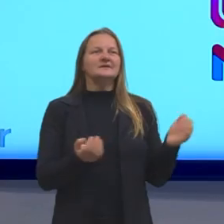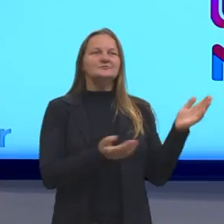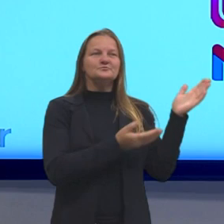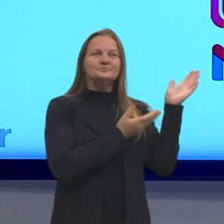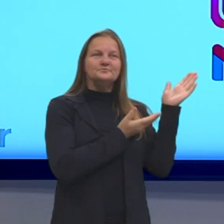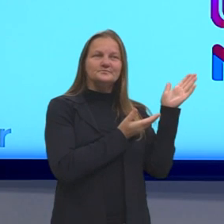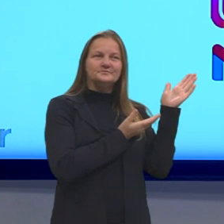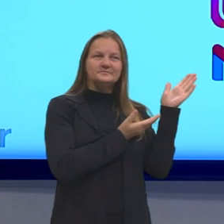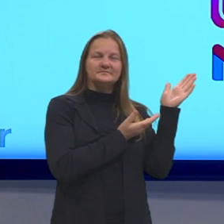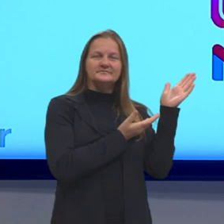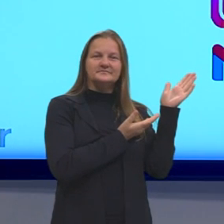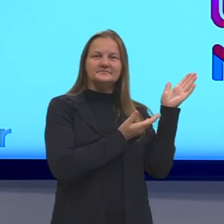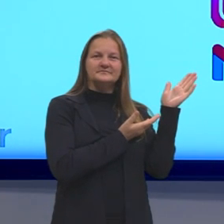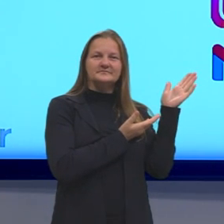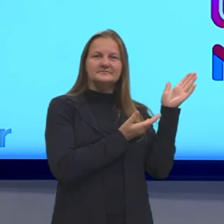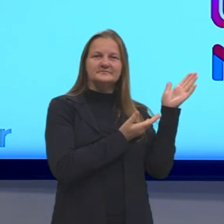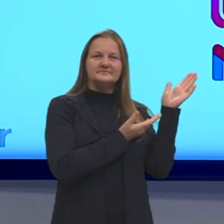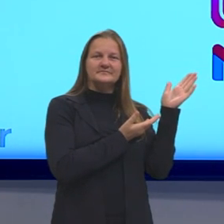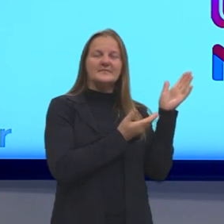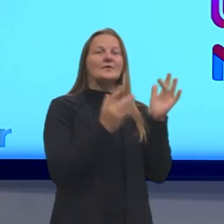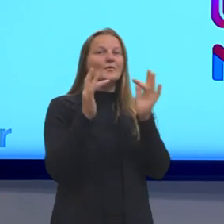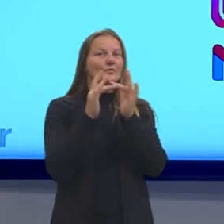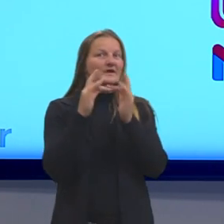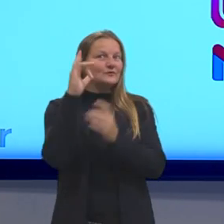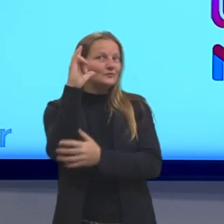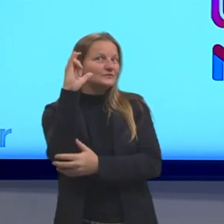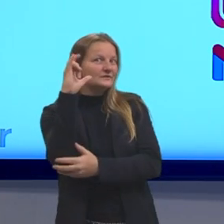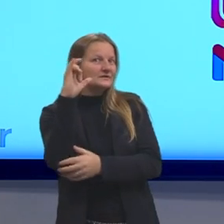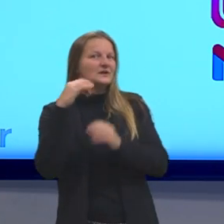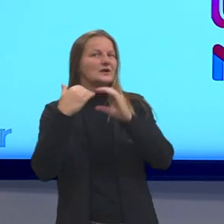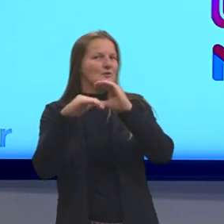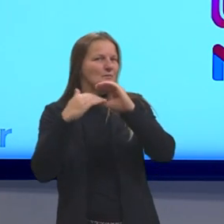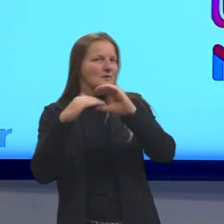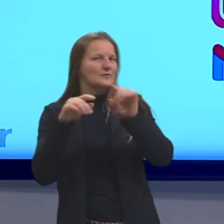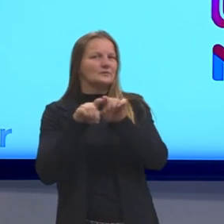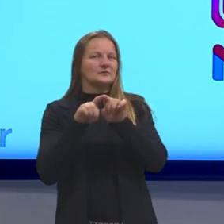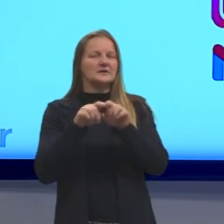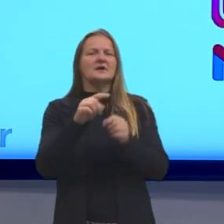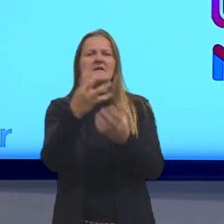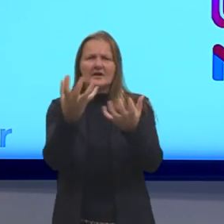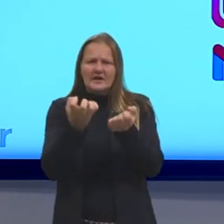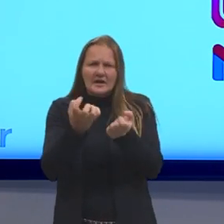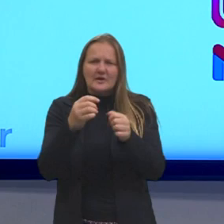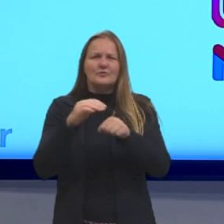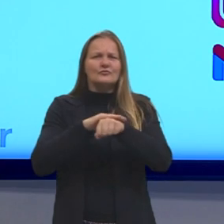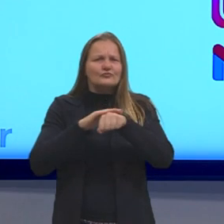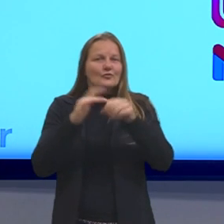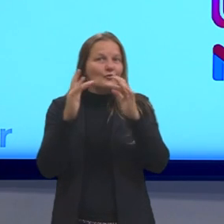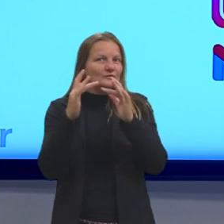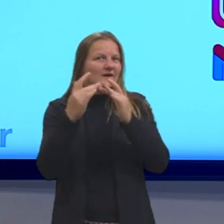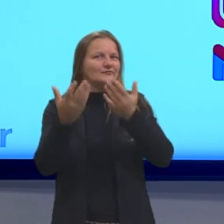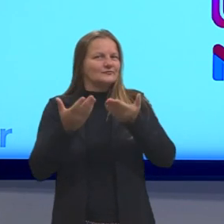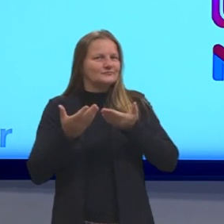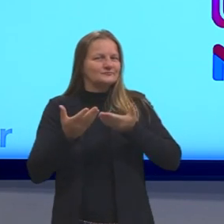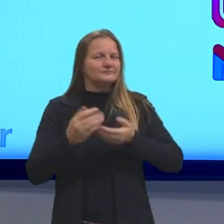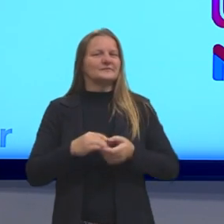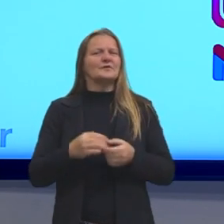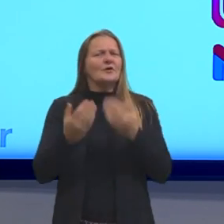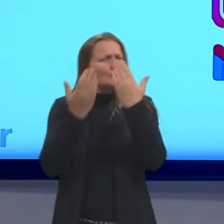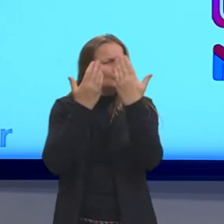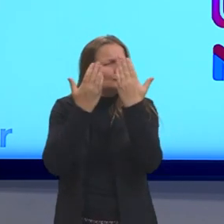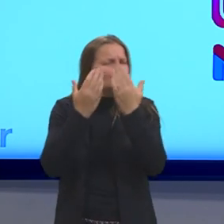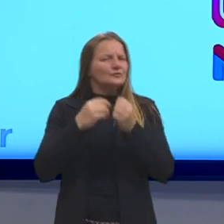vocês, nesse primeiro slide, meu Instagram e também meu e-mail, caso vocês queiram entrar em contato, tirar